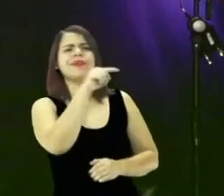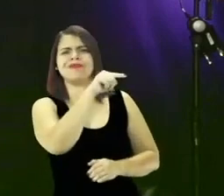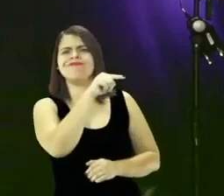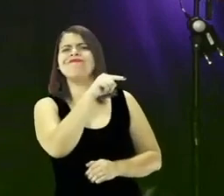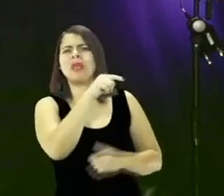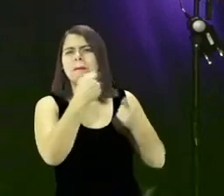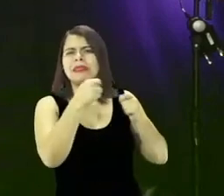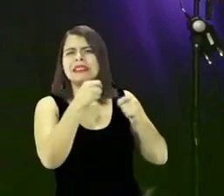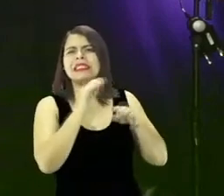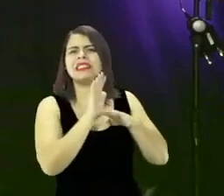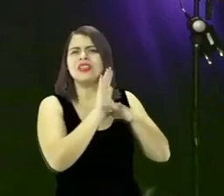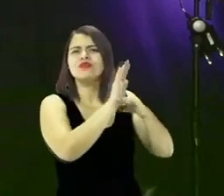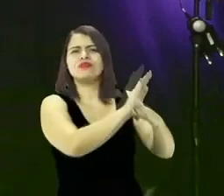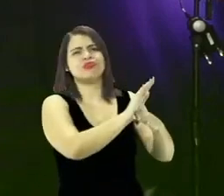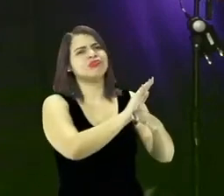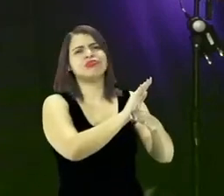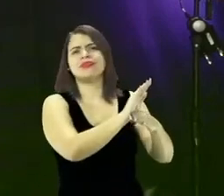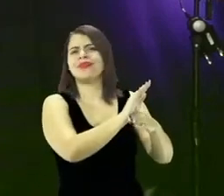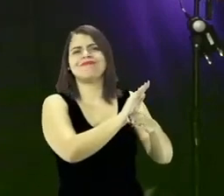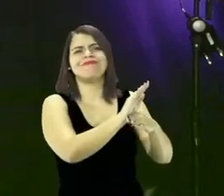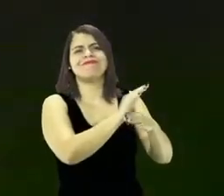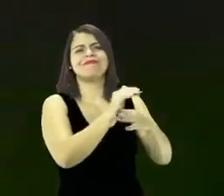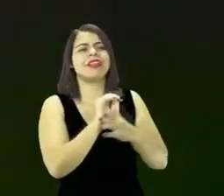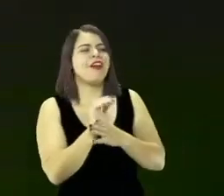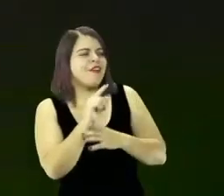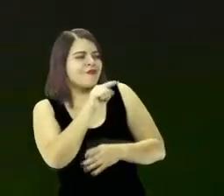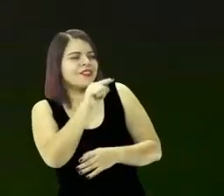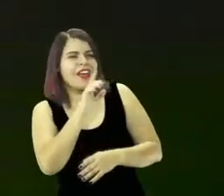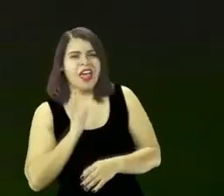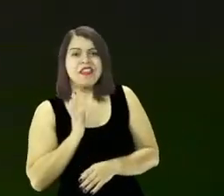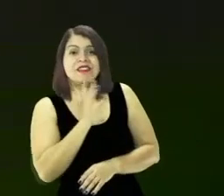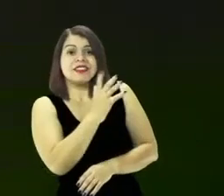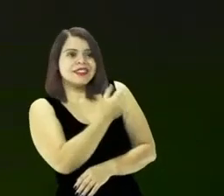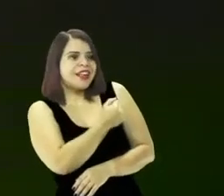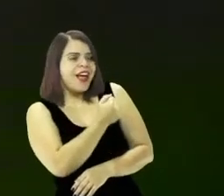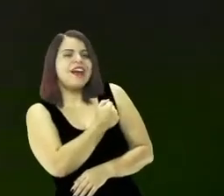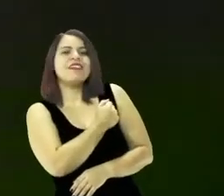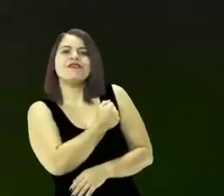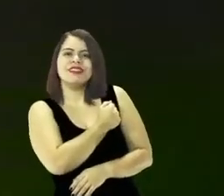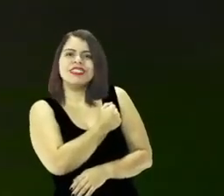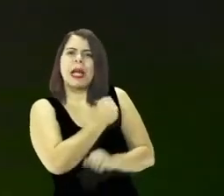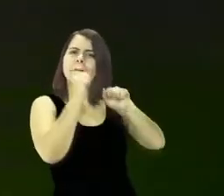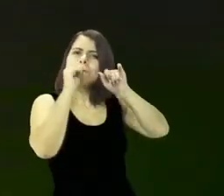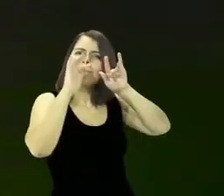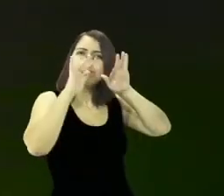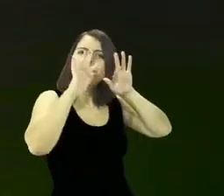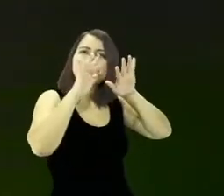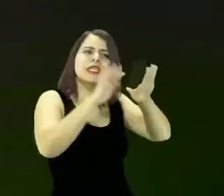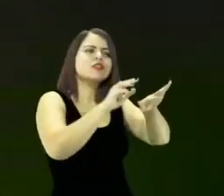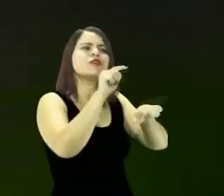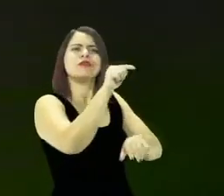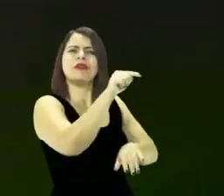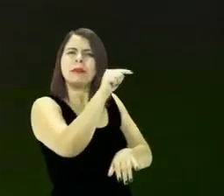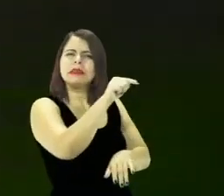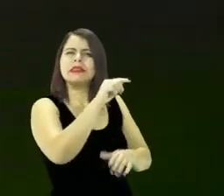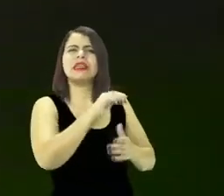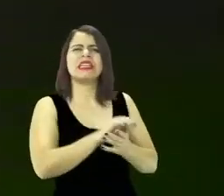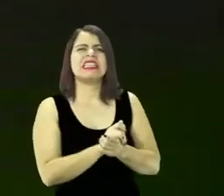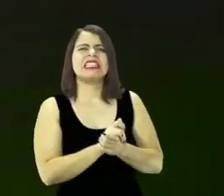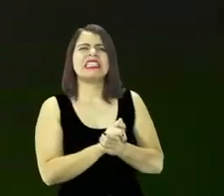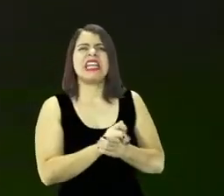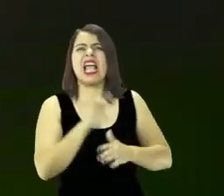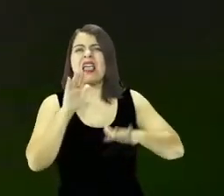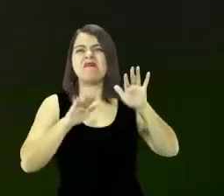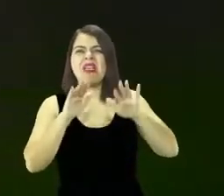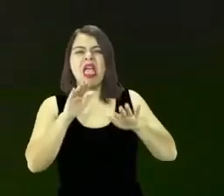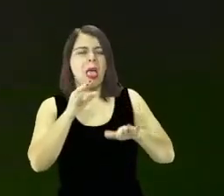daquela quantidade de erros e de pecados você vai salvar e fará com que aquela quantidade volumosa de pecados e pecado